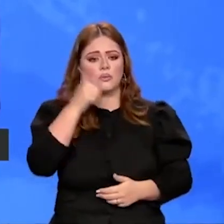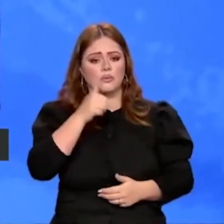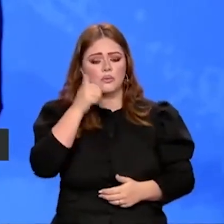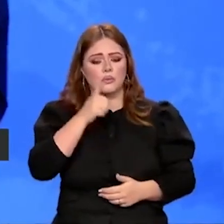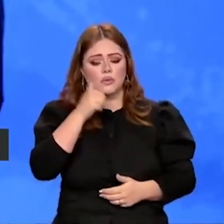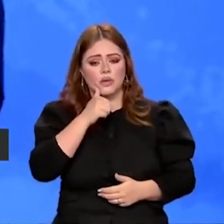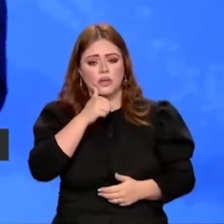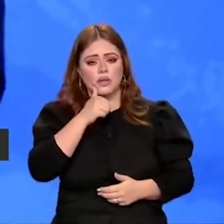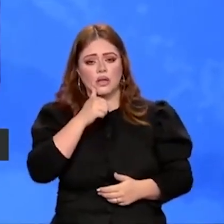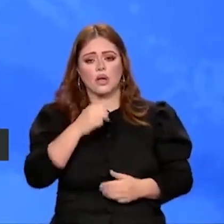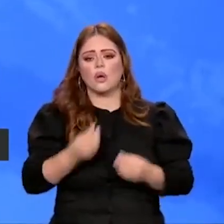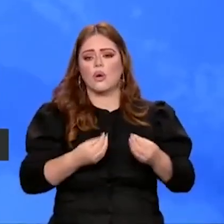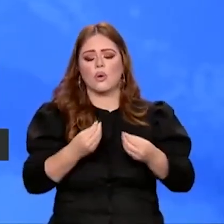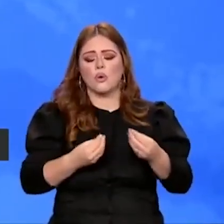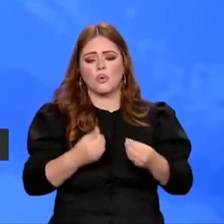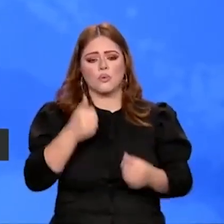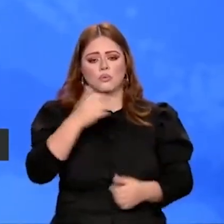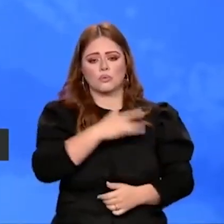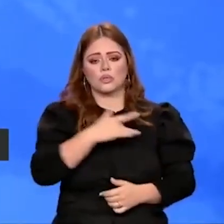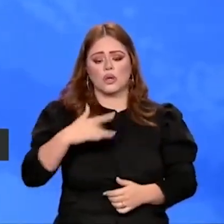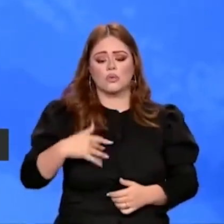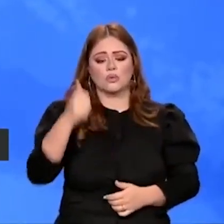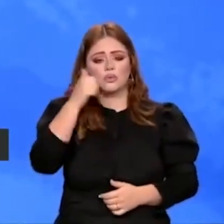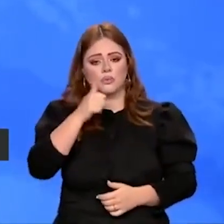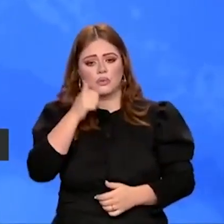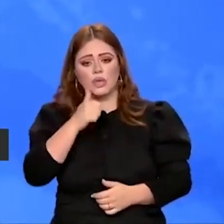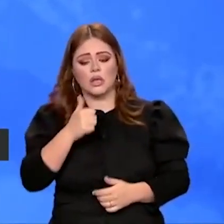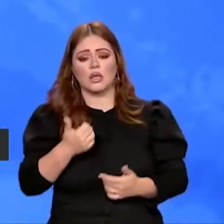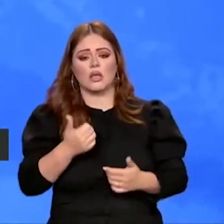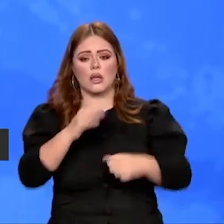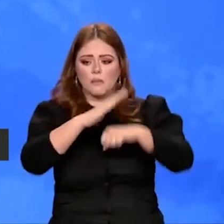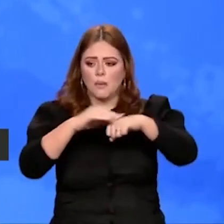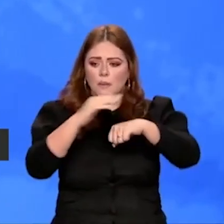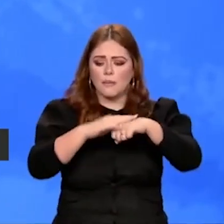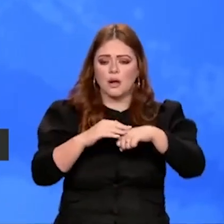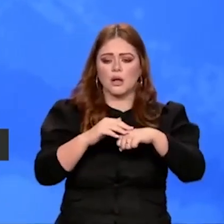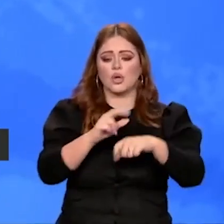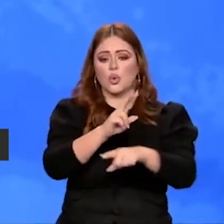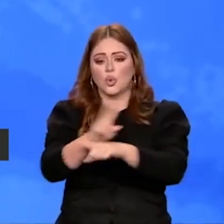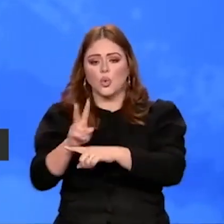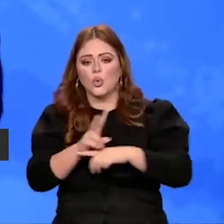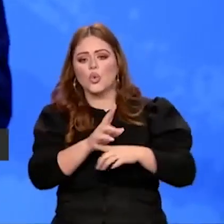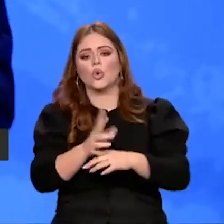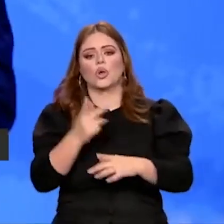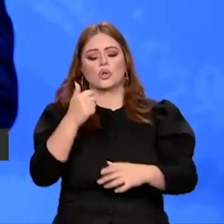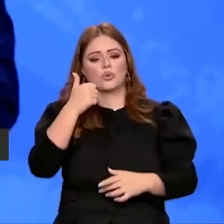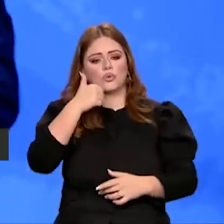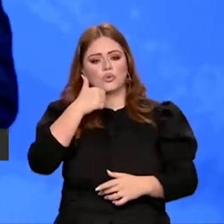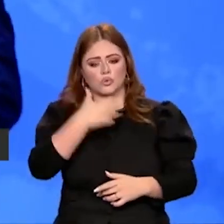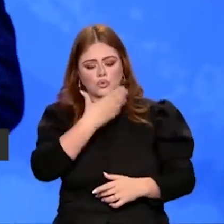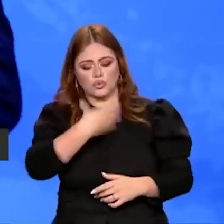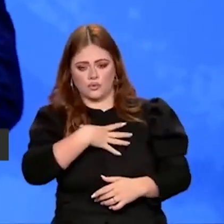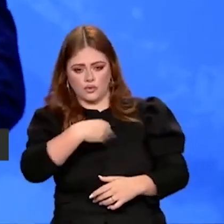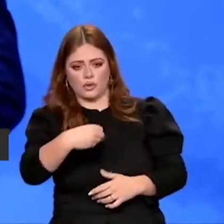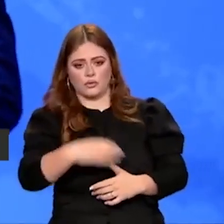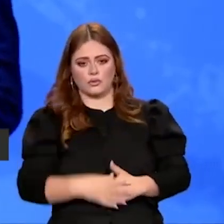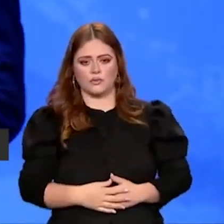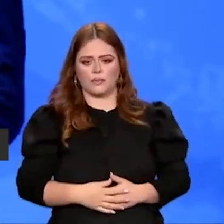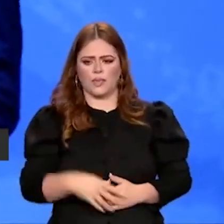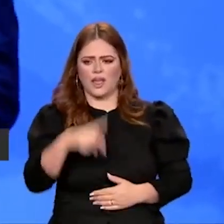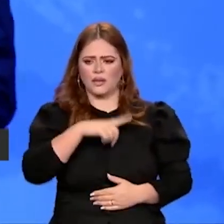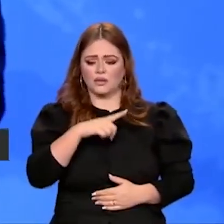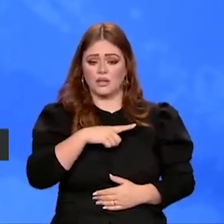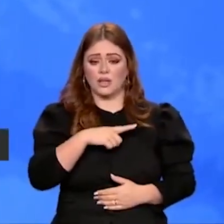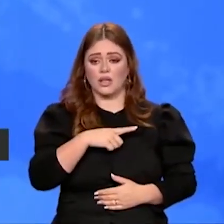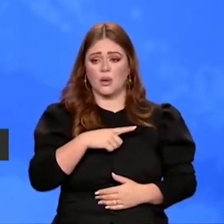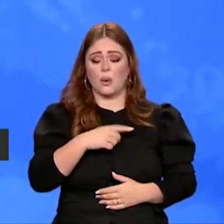coração, como a mãe cuida dos seus filhos. E eu não tenho dúvida, eu tive muita sorte